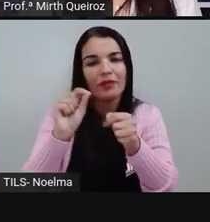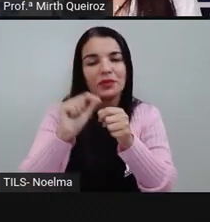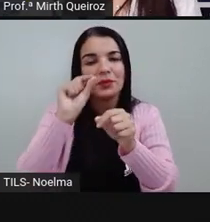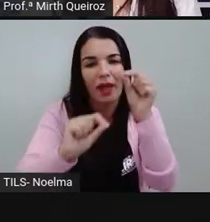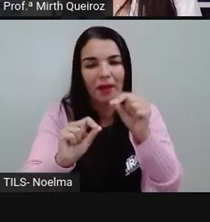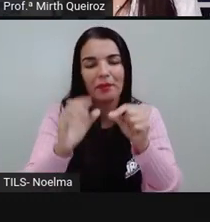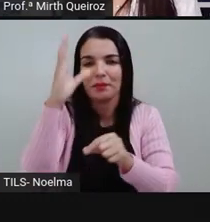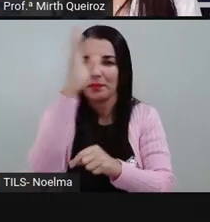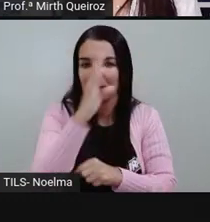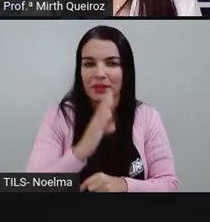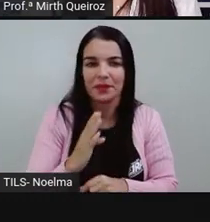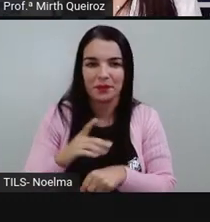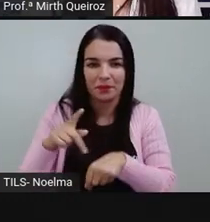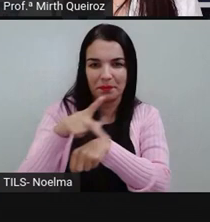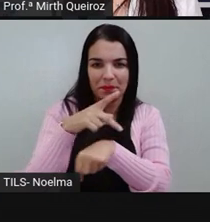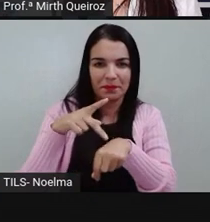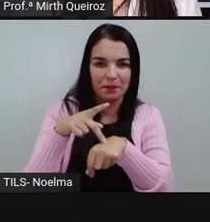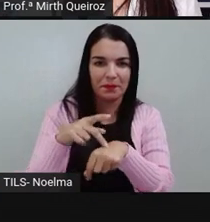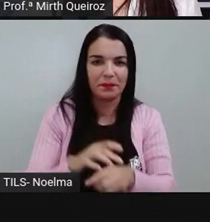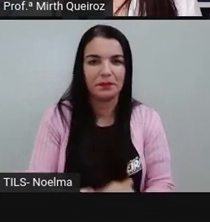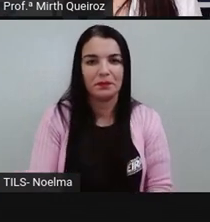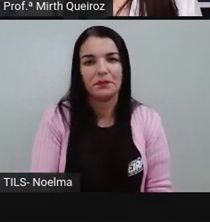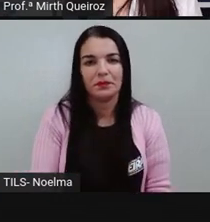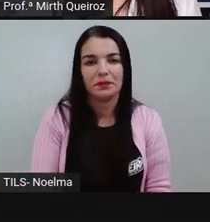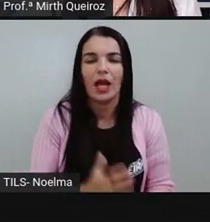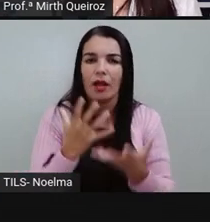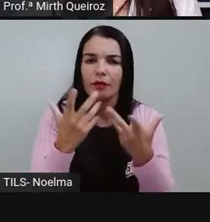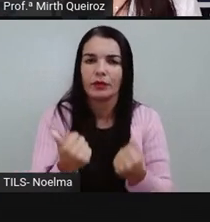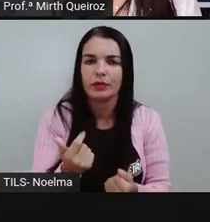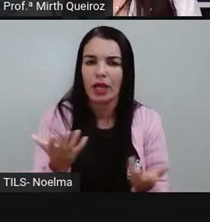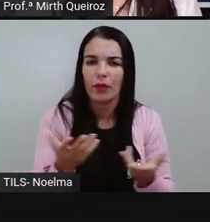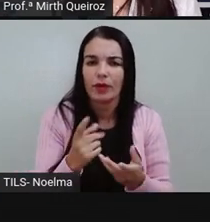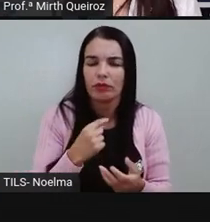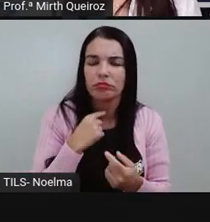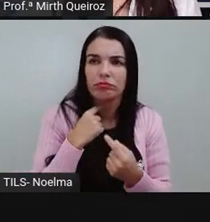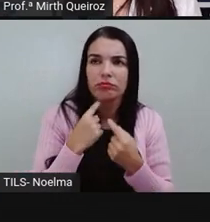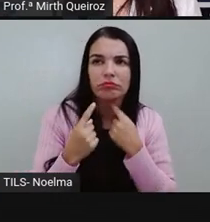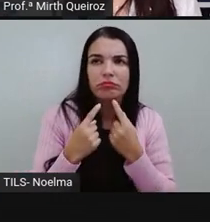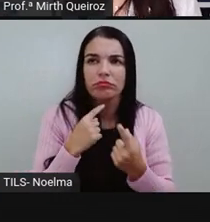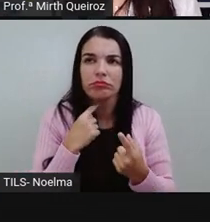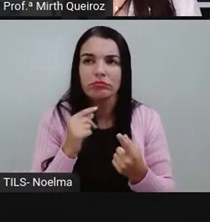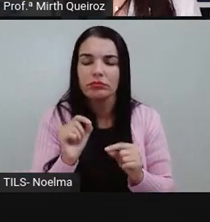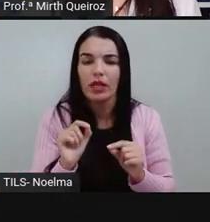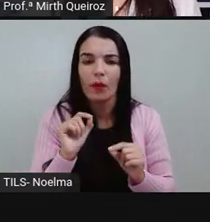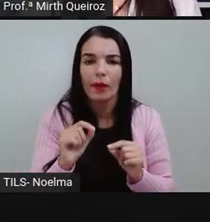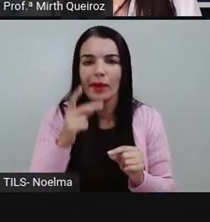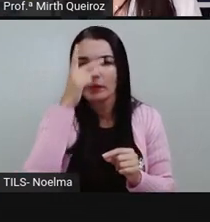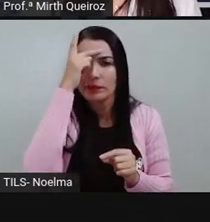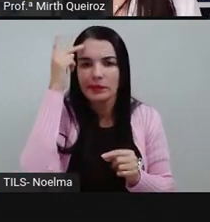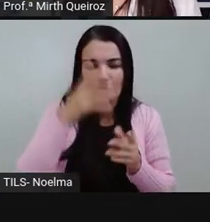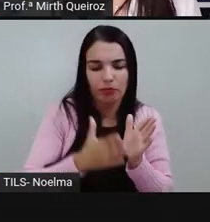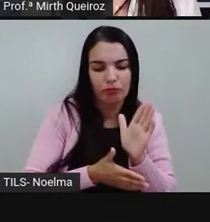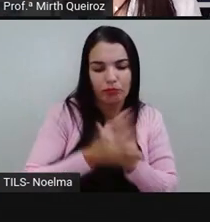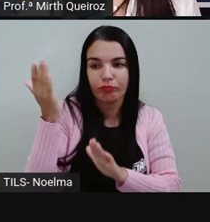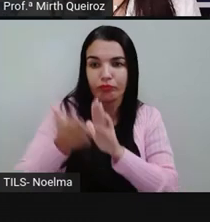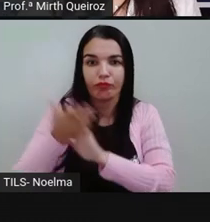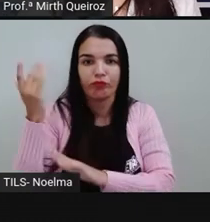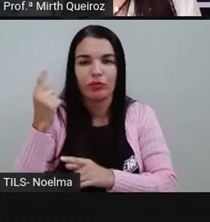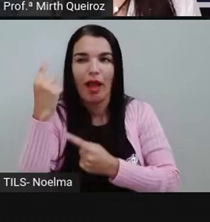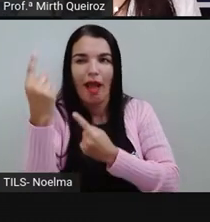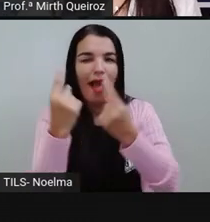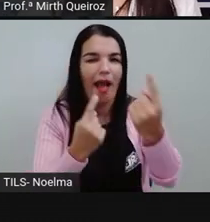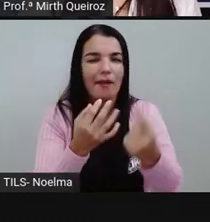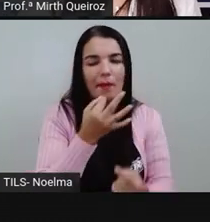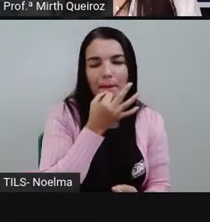formar o Brasil. Vamos descobrir agora quem são os aventureiros? A partir de algumas